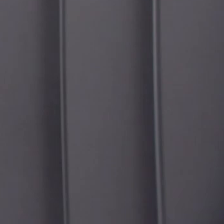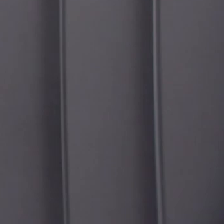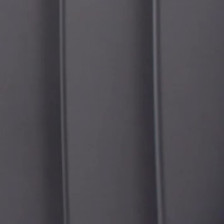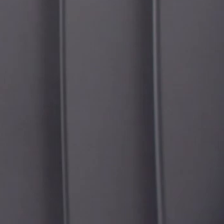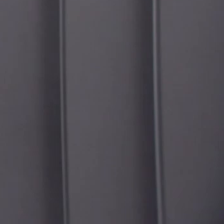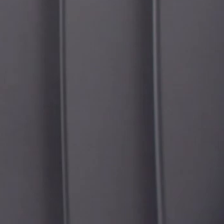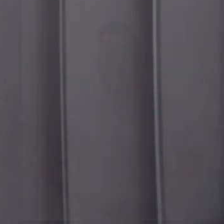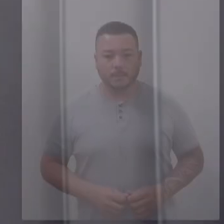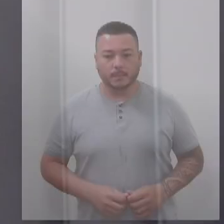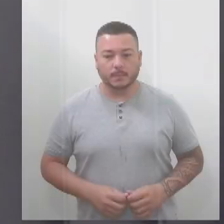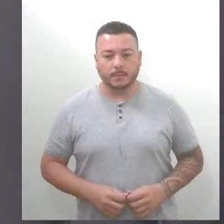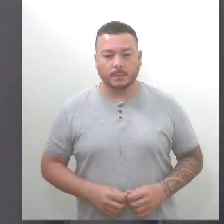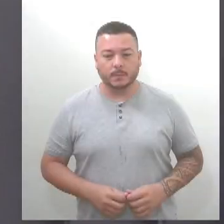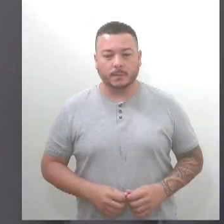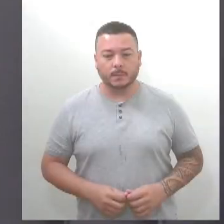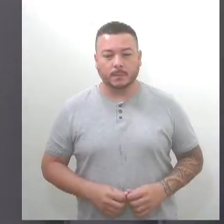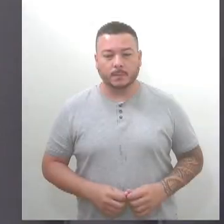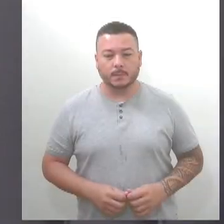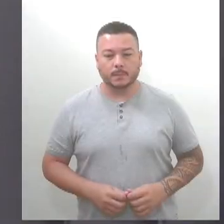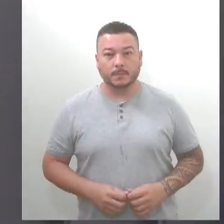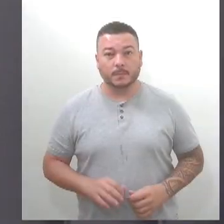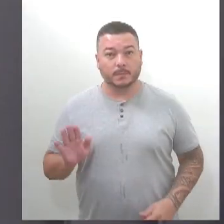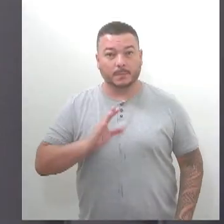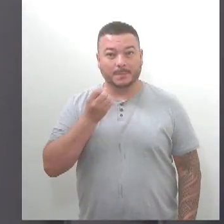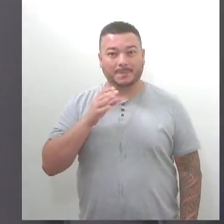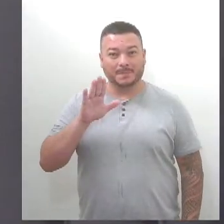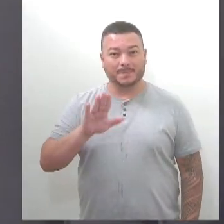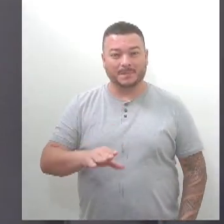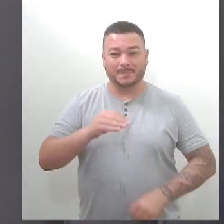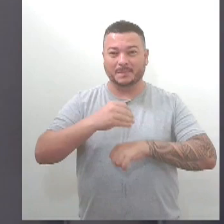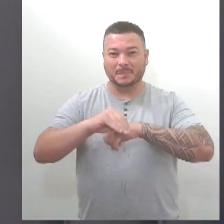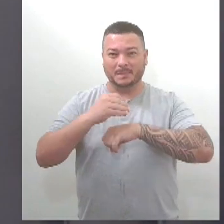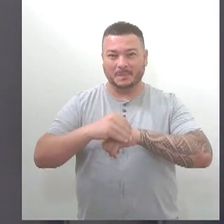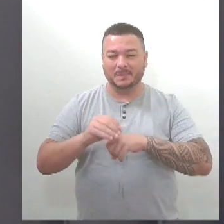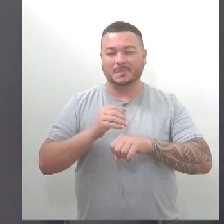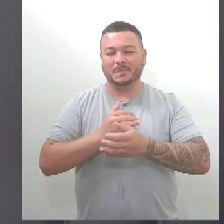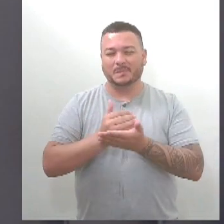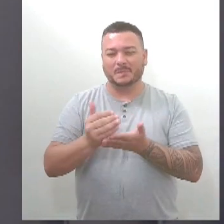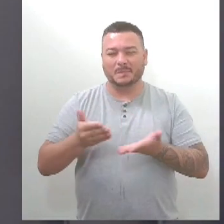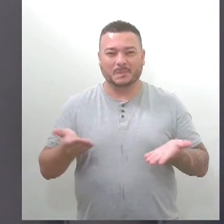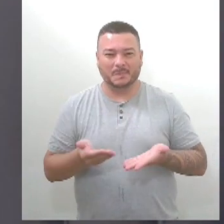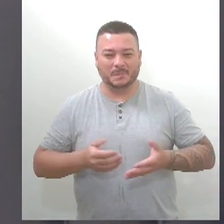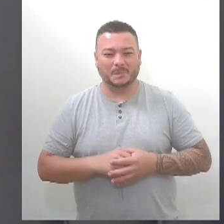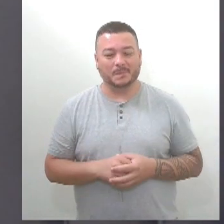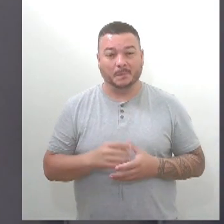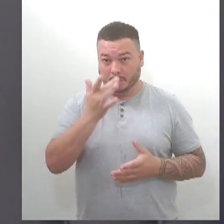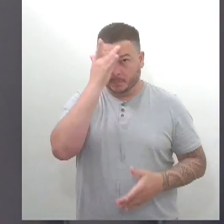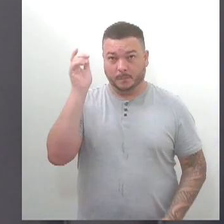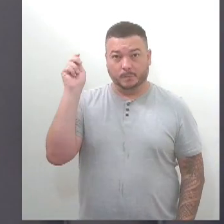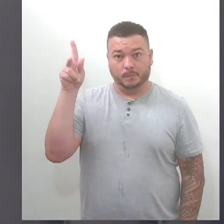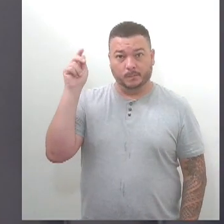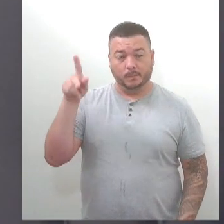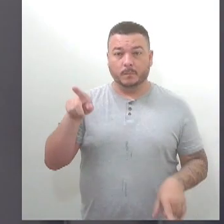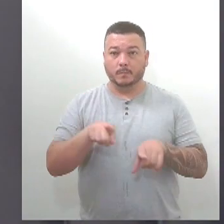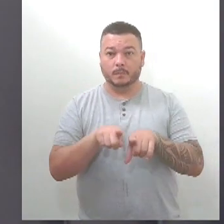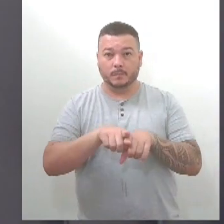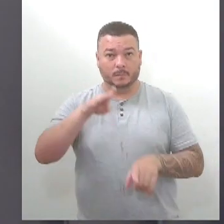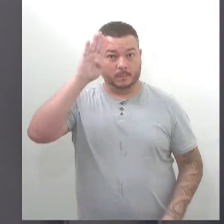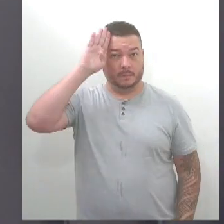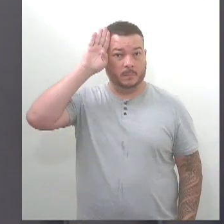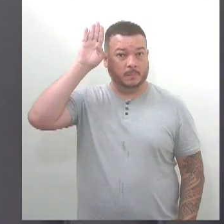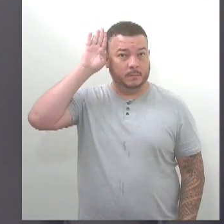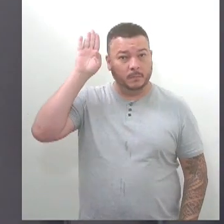Olá, boa tarde. Informativo TV Alesa está no ar. olha, pensionistas universitários da rede estadual regularmente